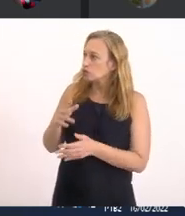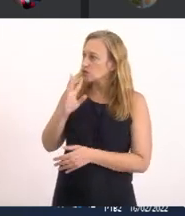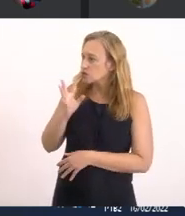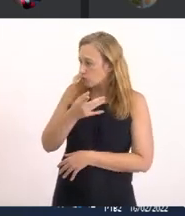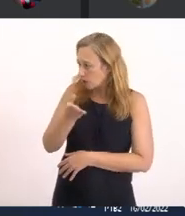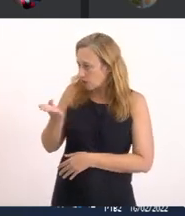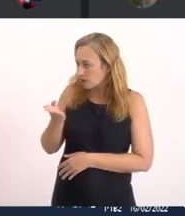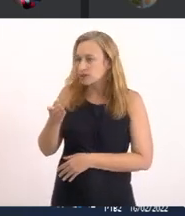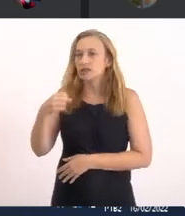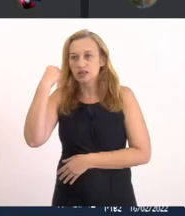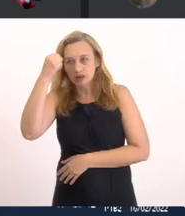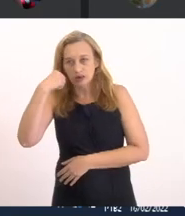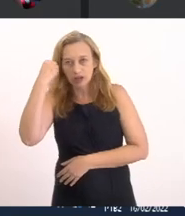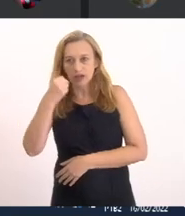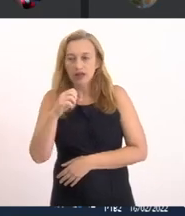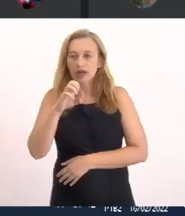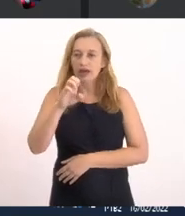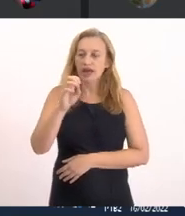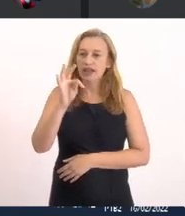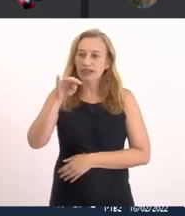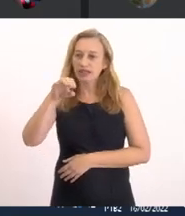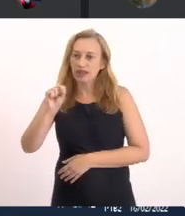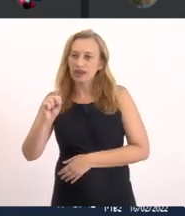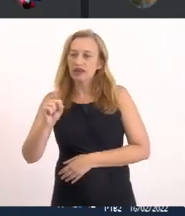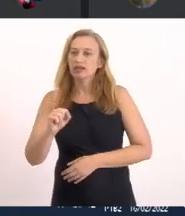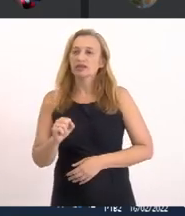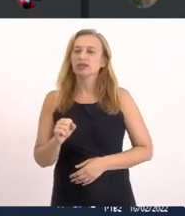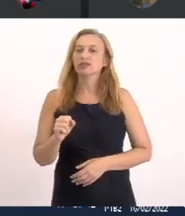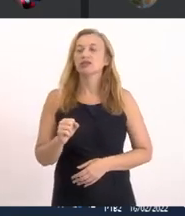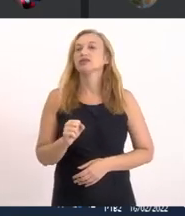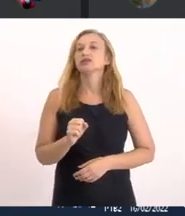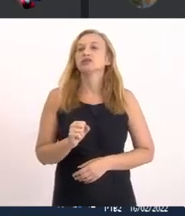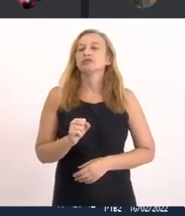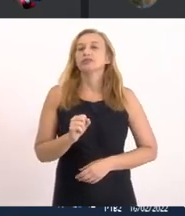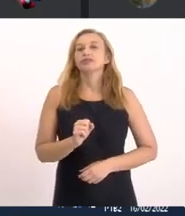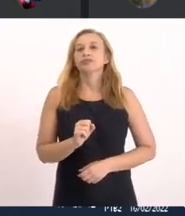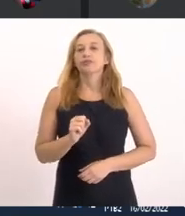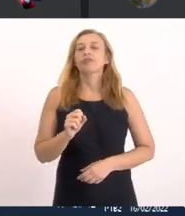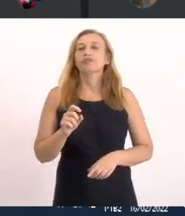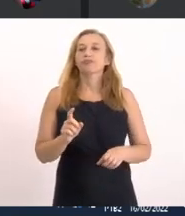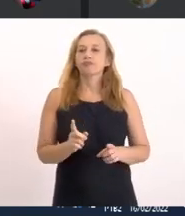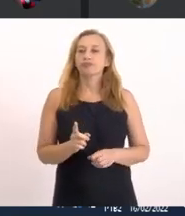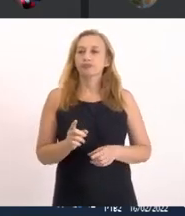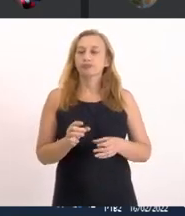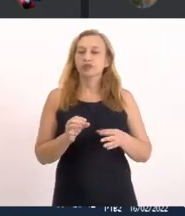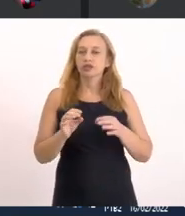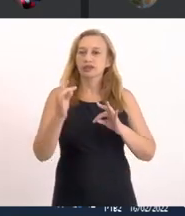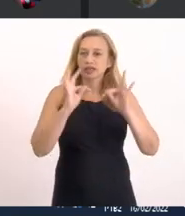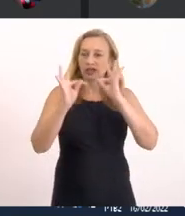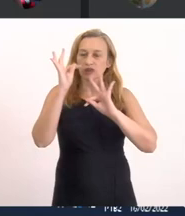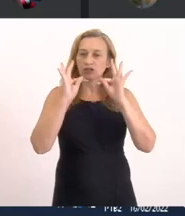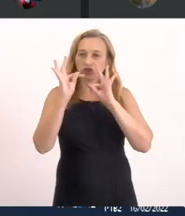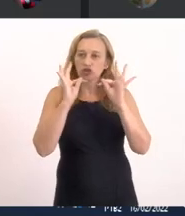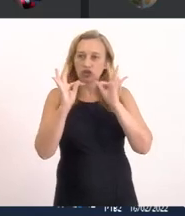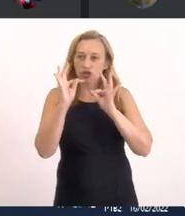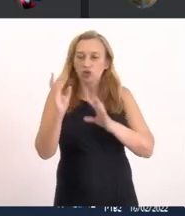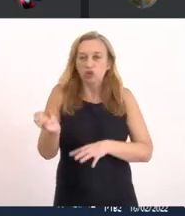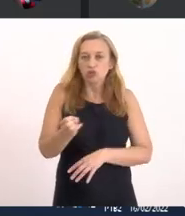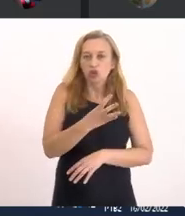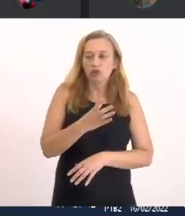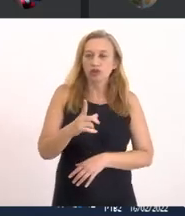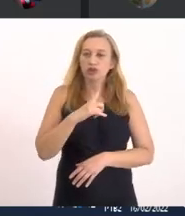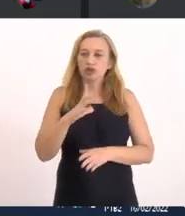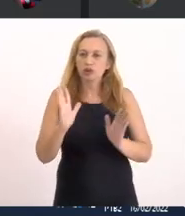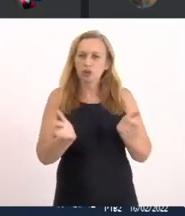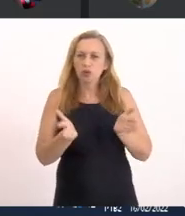A Ete Itaúna Era uma Ete secundária De 15 litros por segundo Hoje ela é uma Ete terciária Com a tecnologia Mais moderna Que tem hoje No planeta